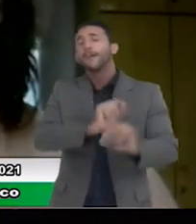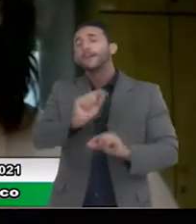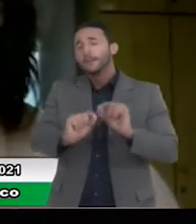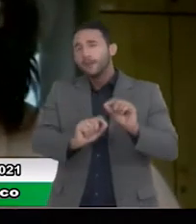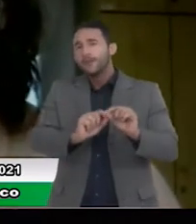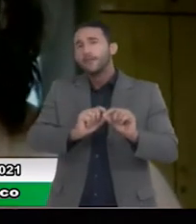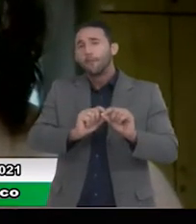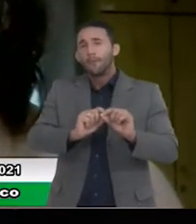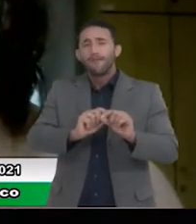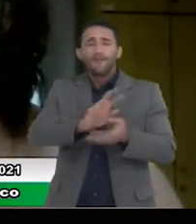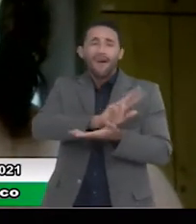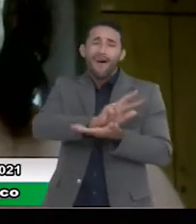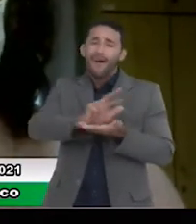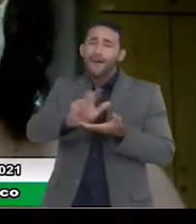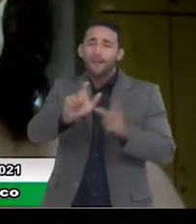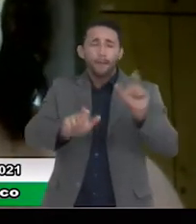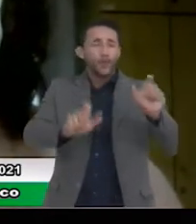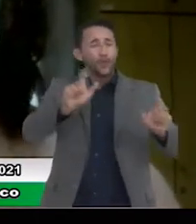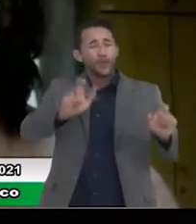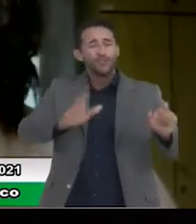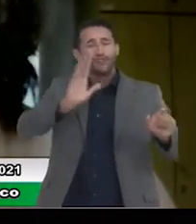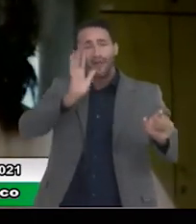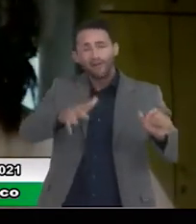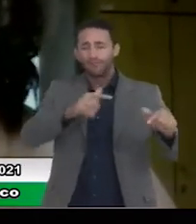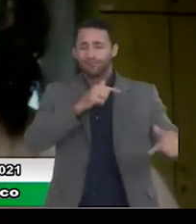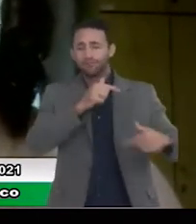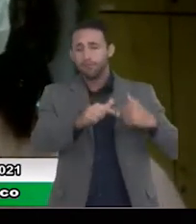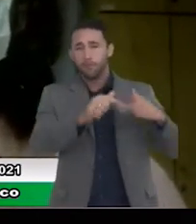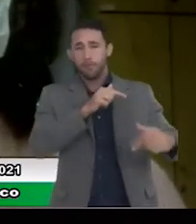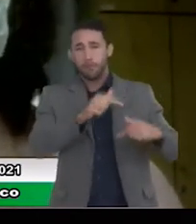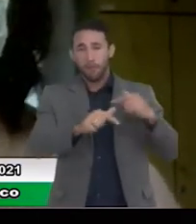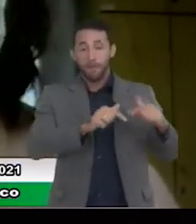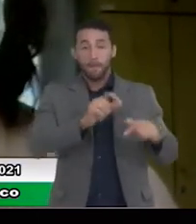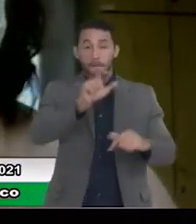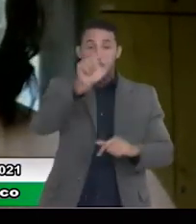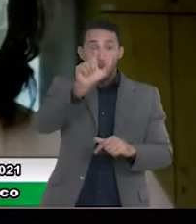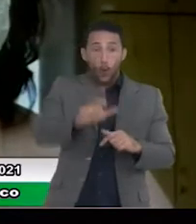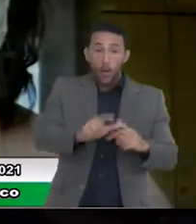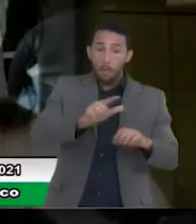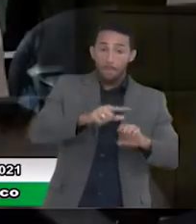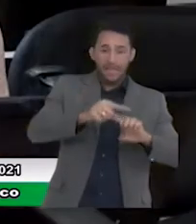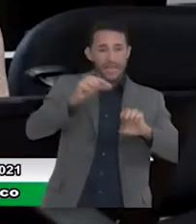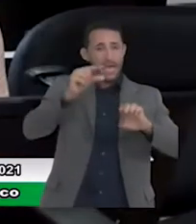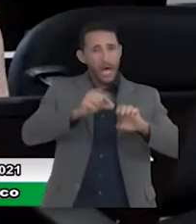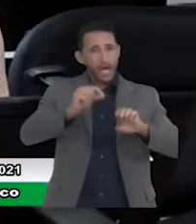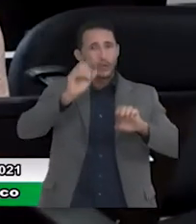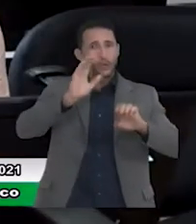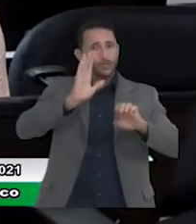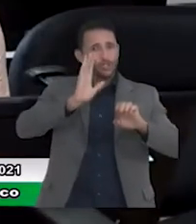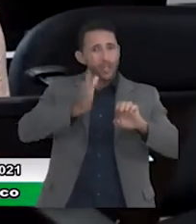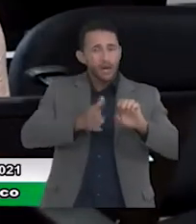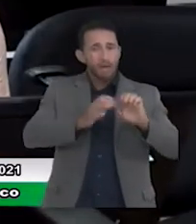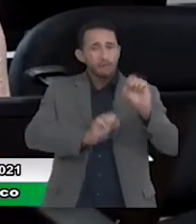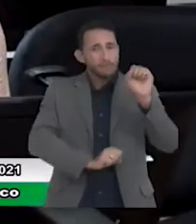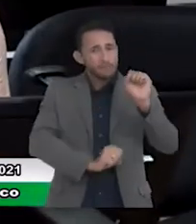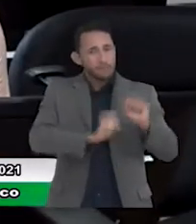os empresários que conseguiram se reinventar ao longo da crise, que puderam,